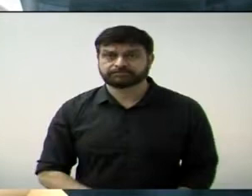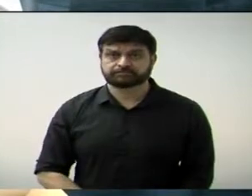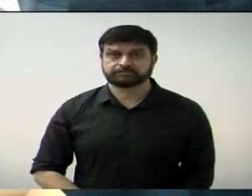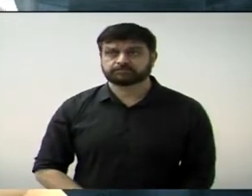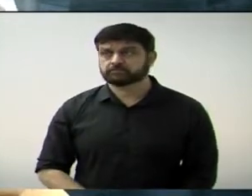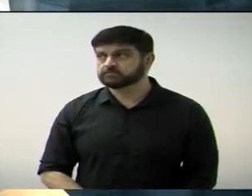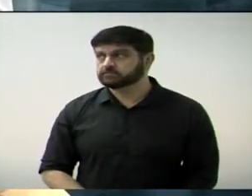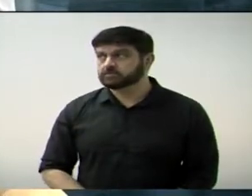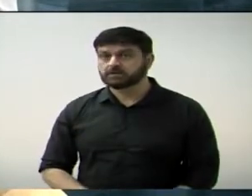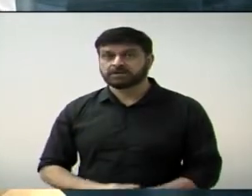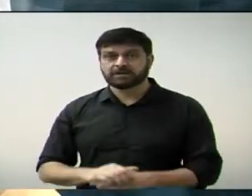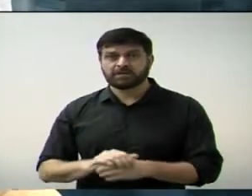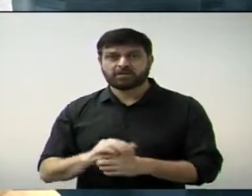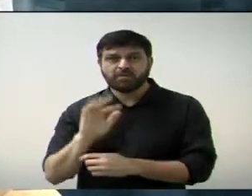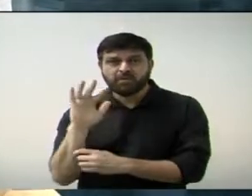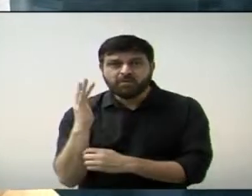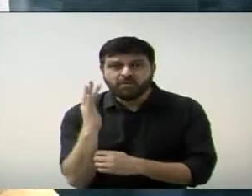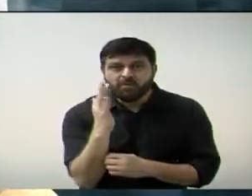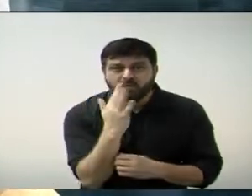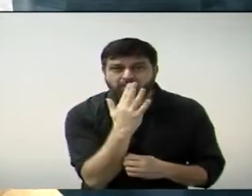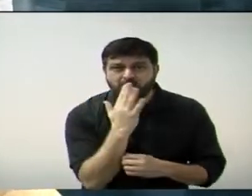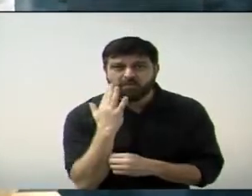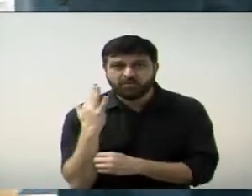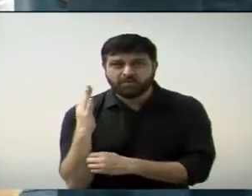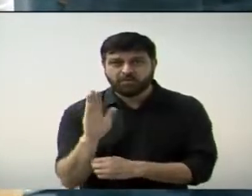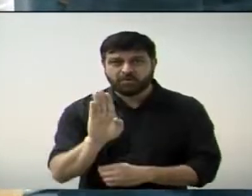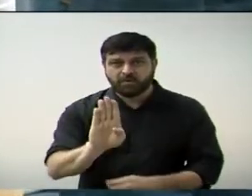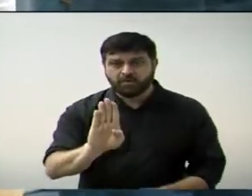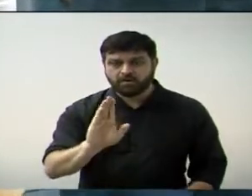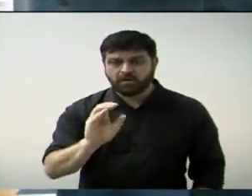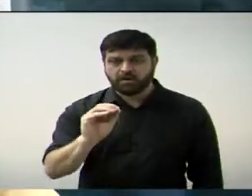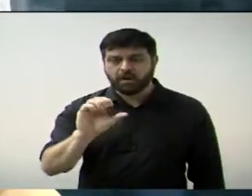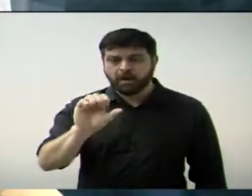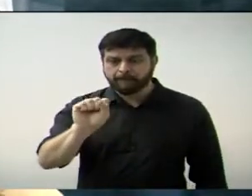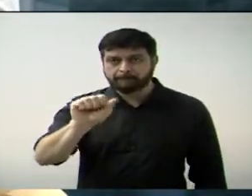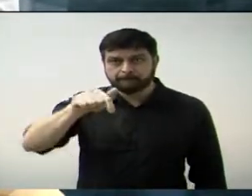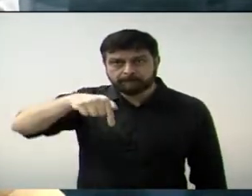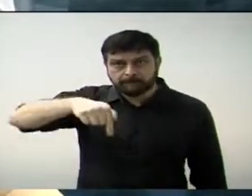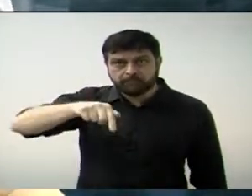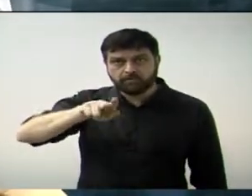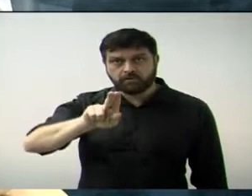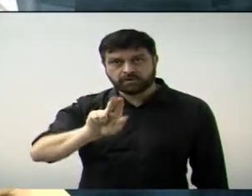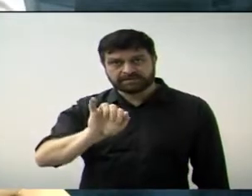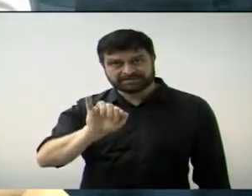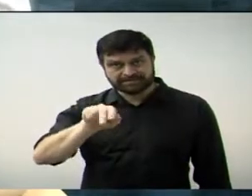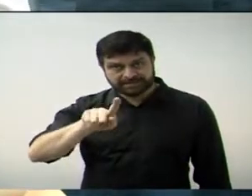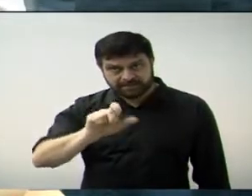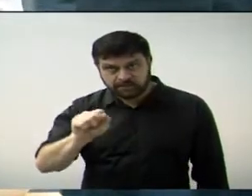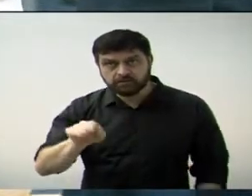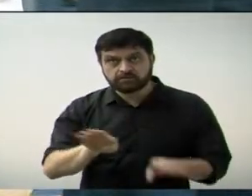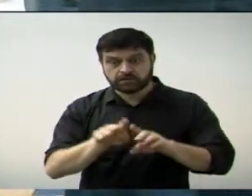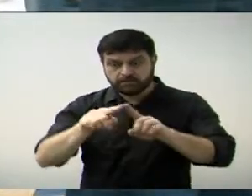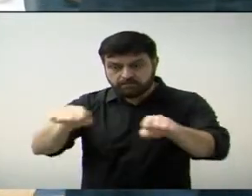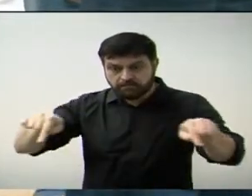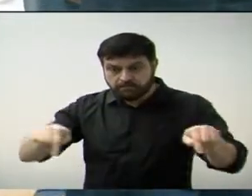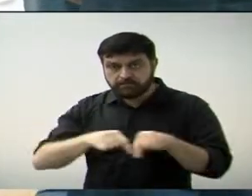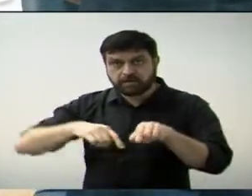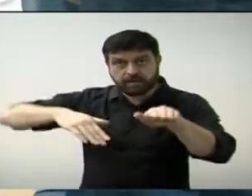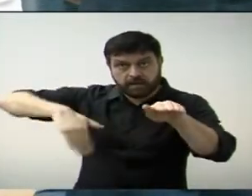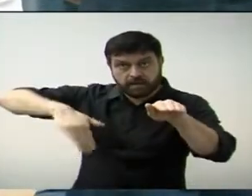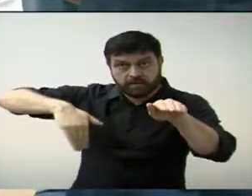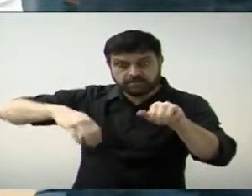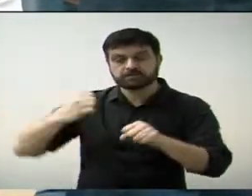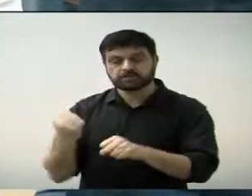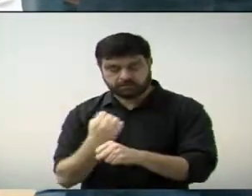O Bosquinho, está bacana o trabalho de sendo ser feito, tem que falar para o prefeito, a piscina que começou a reforma, o que é